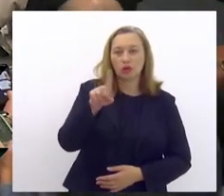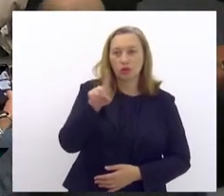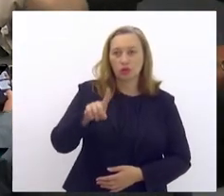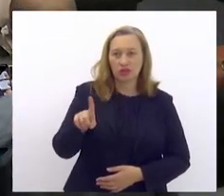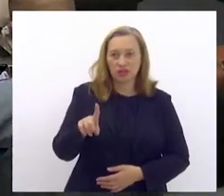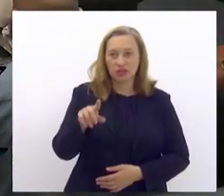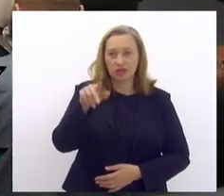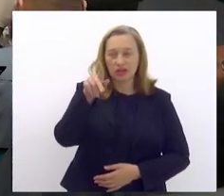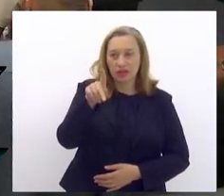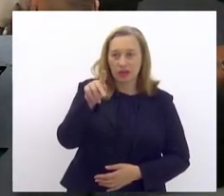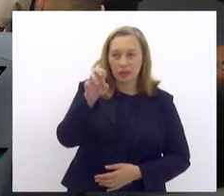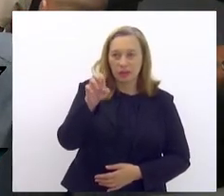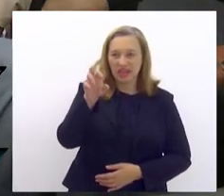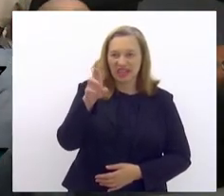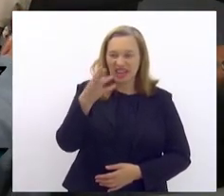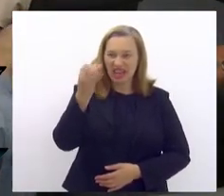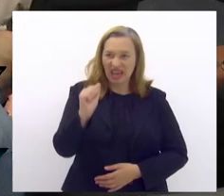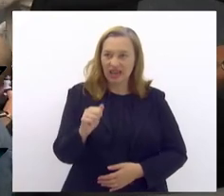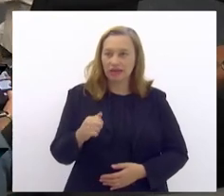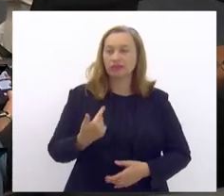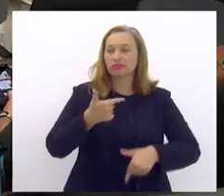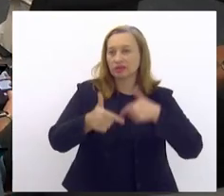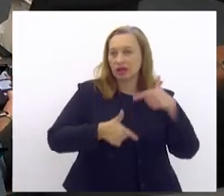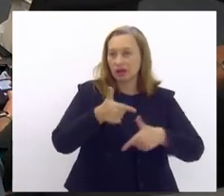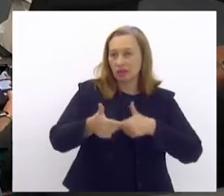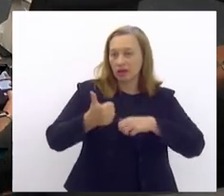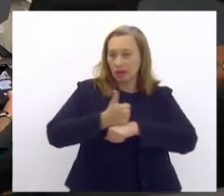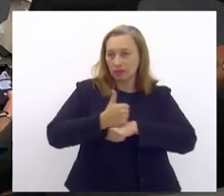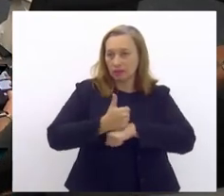Atuando na podologia desde 1989.